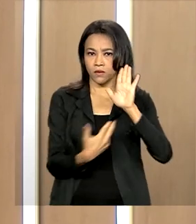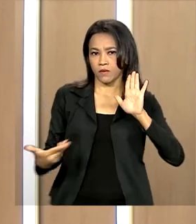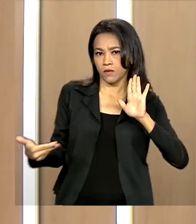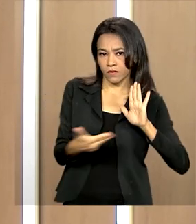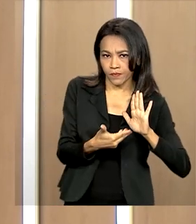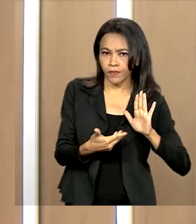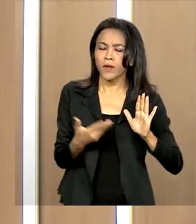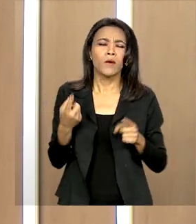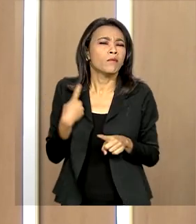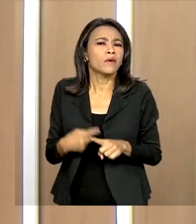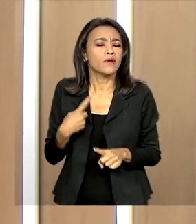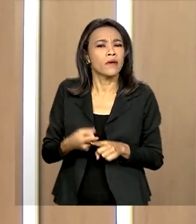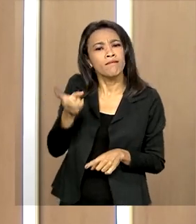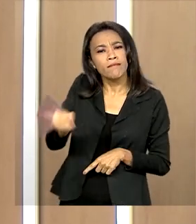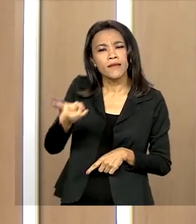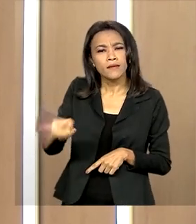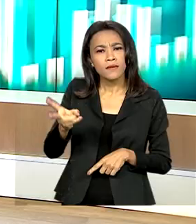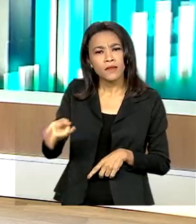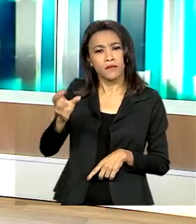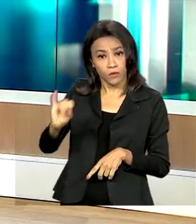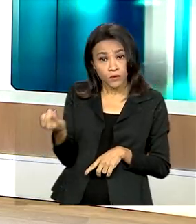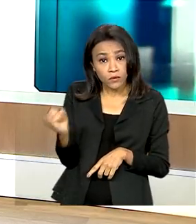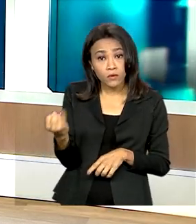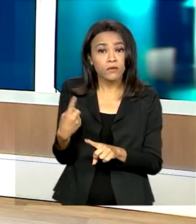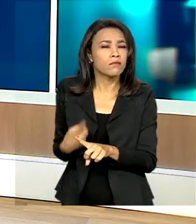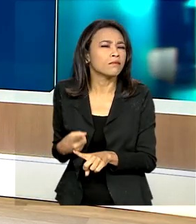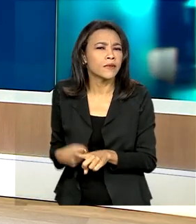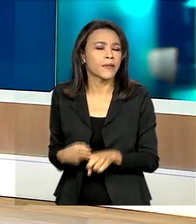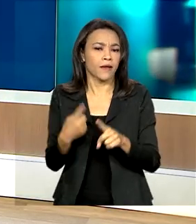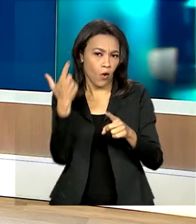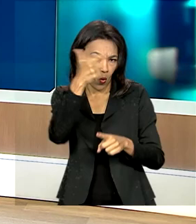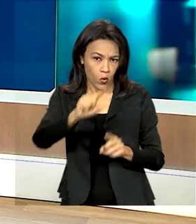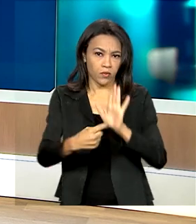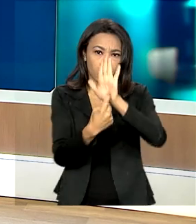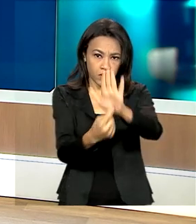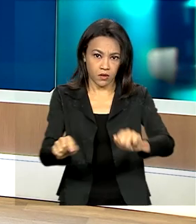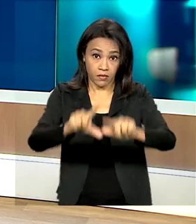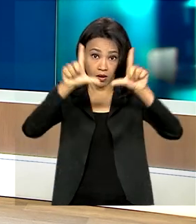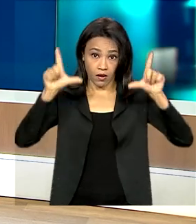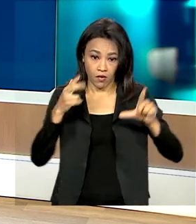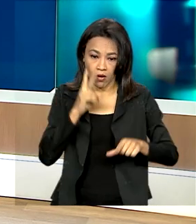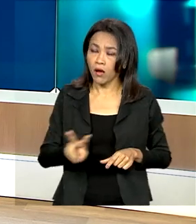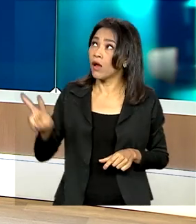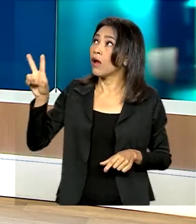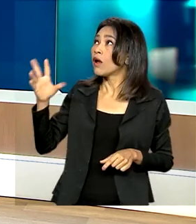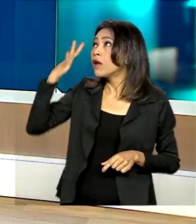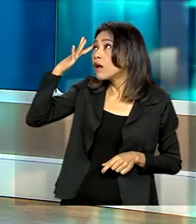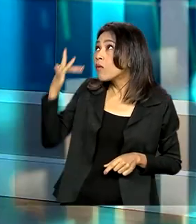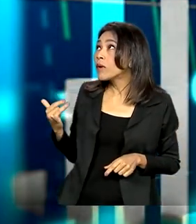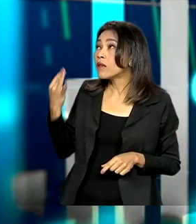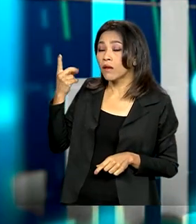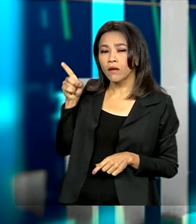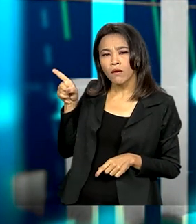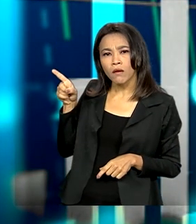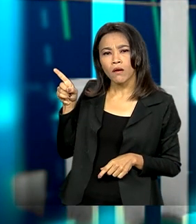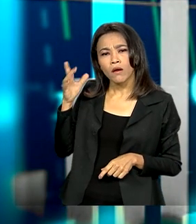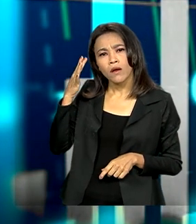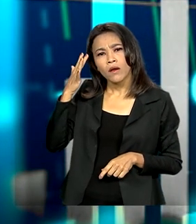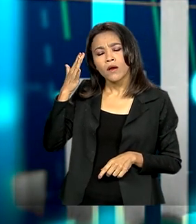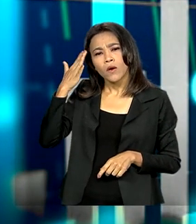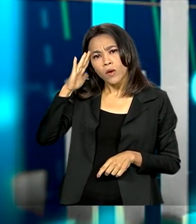dessa taxa, nesse patamar? Aí, então, nós temos uma outra arte para mostrar para você, telespectador, que é a razão